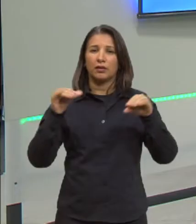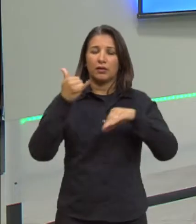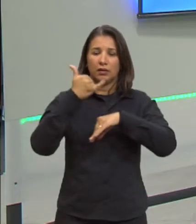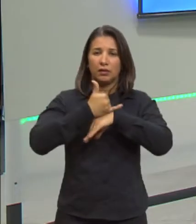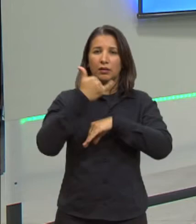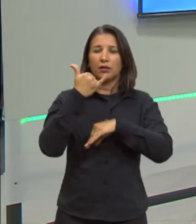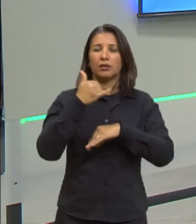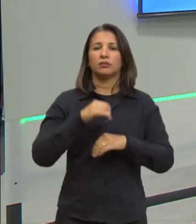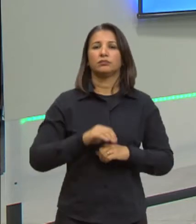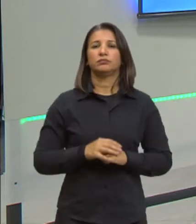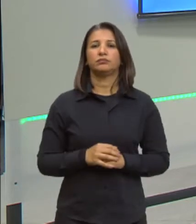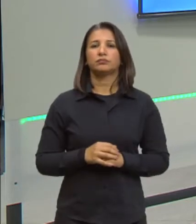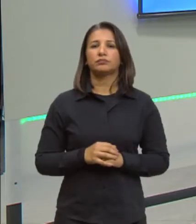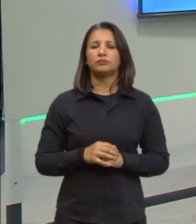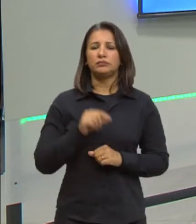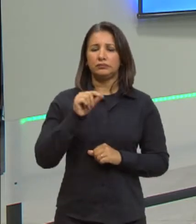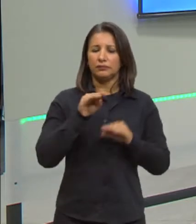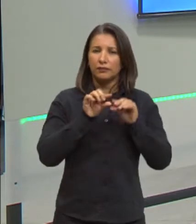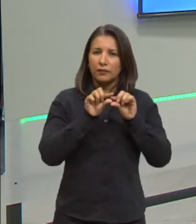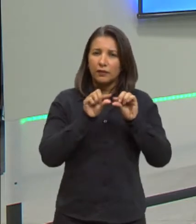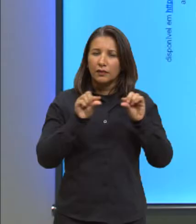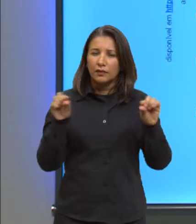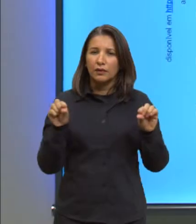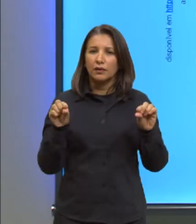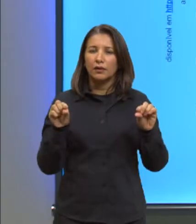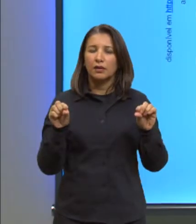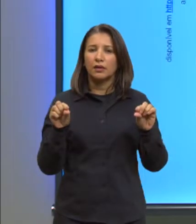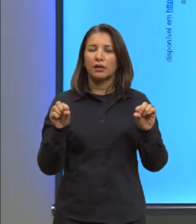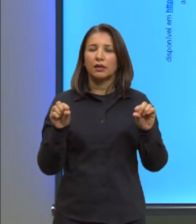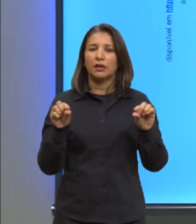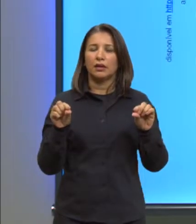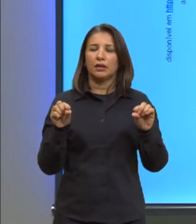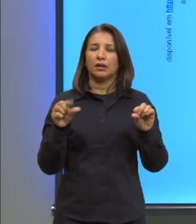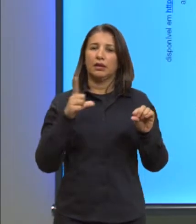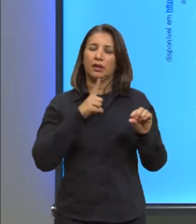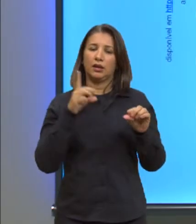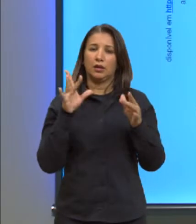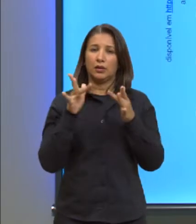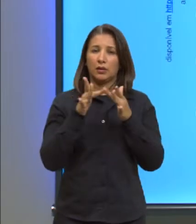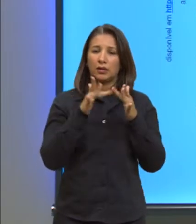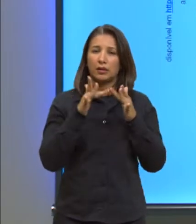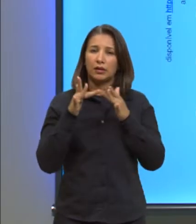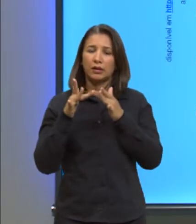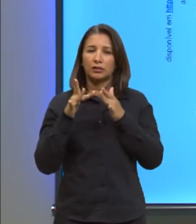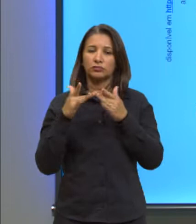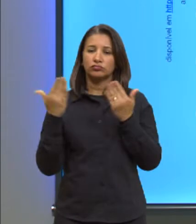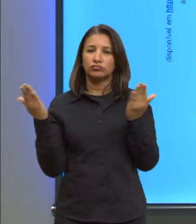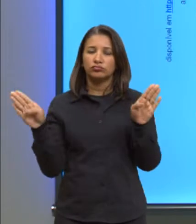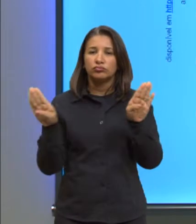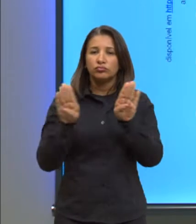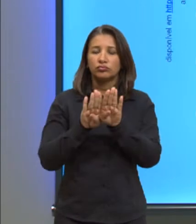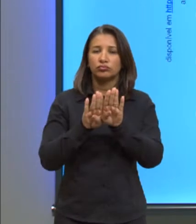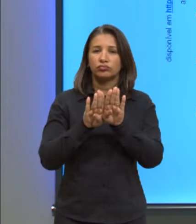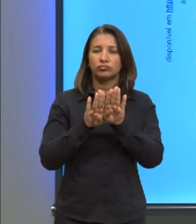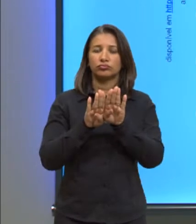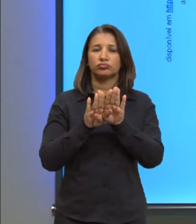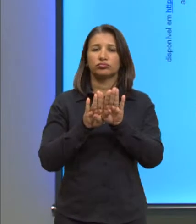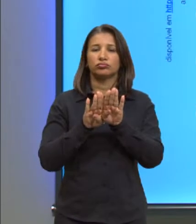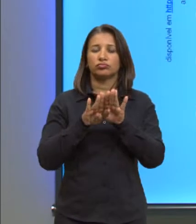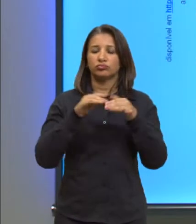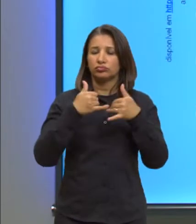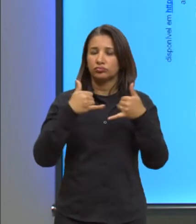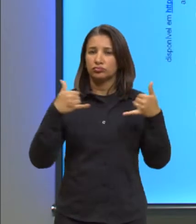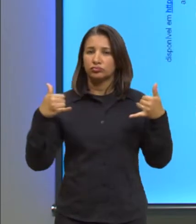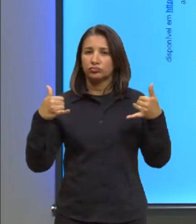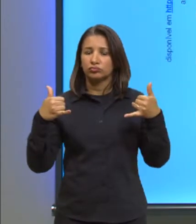passar? Essa lâmina toca o contato elétrico, fechando o circuito e deixando a corrente elétrica passar.